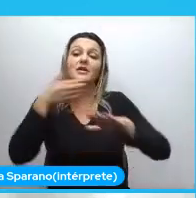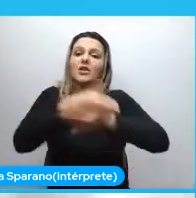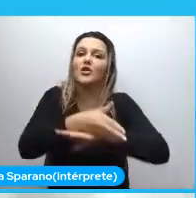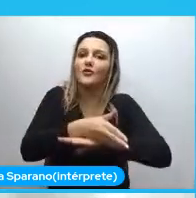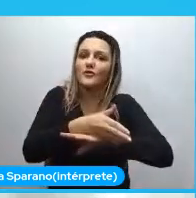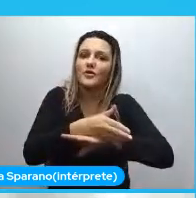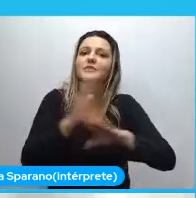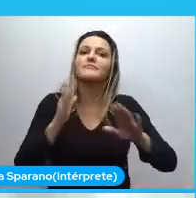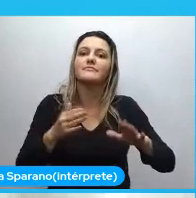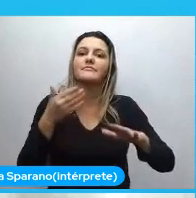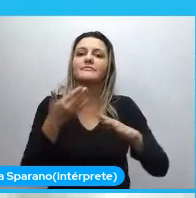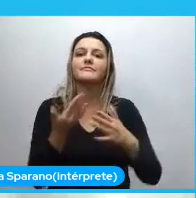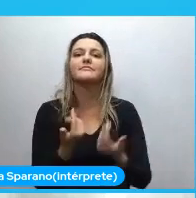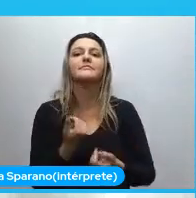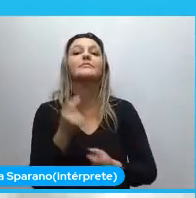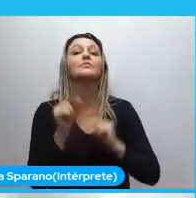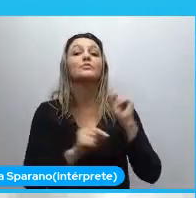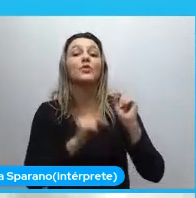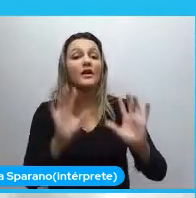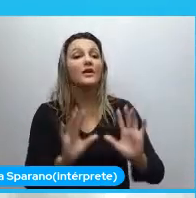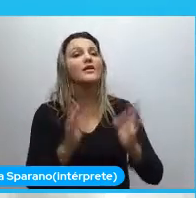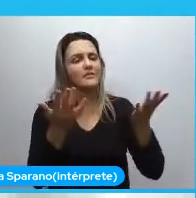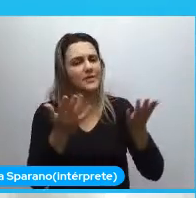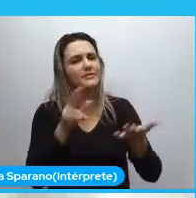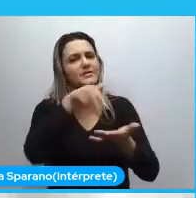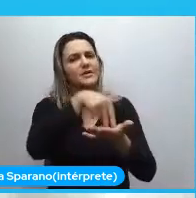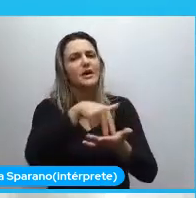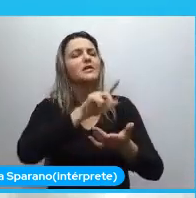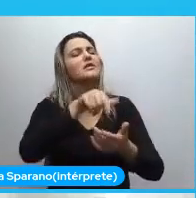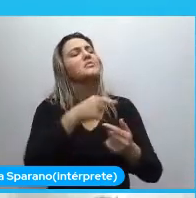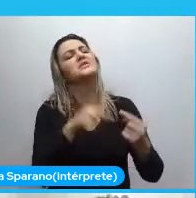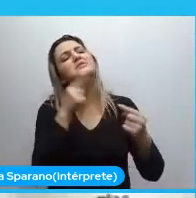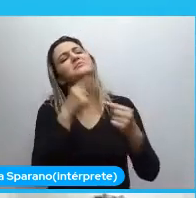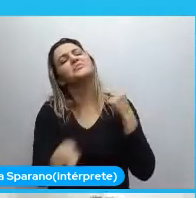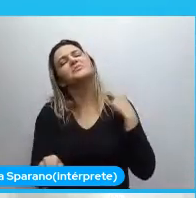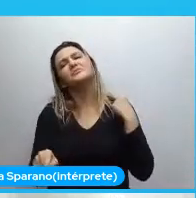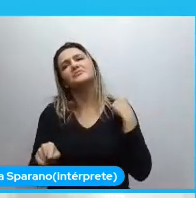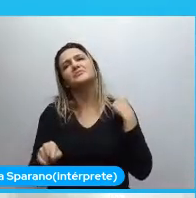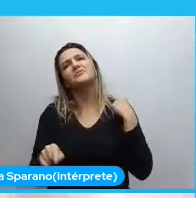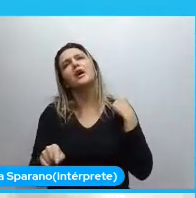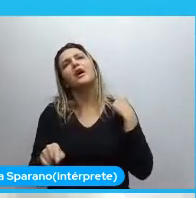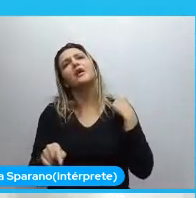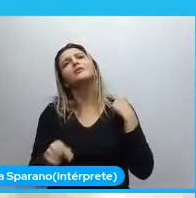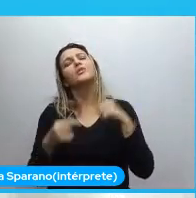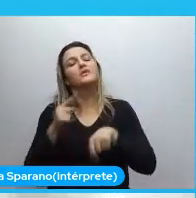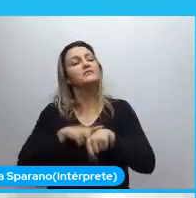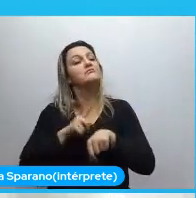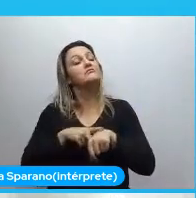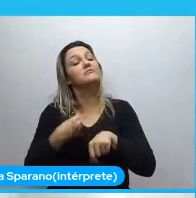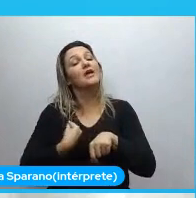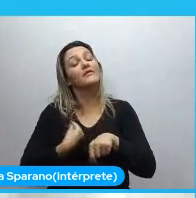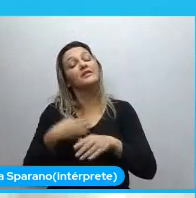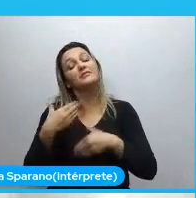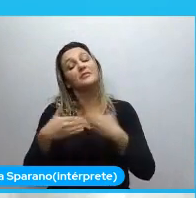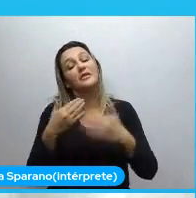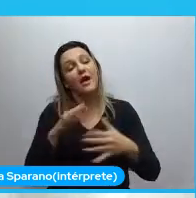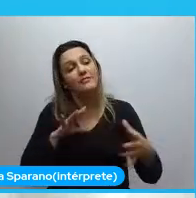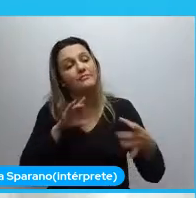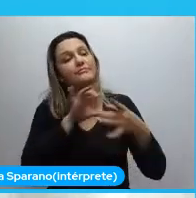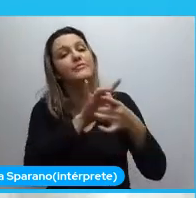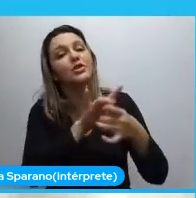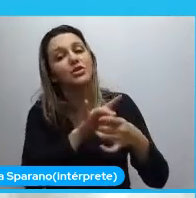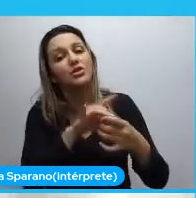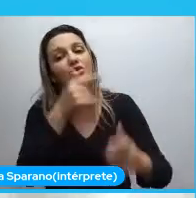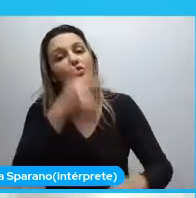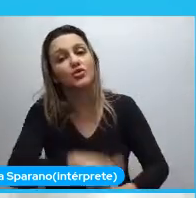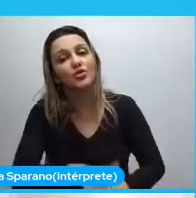fui. Mas aí eu me desconectei. E depois em um outro momento da vida. Eu me conectei de novo. E fui seguindo. aí Lidiane